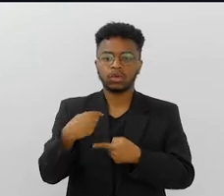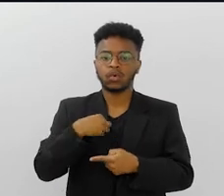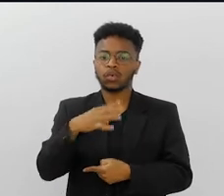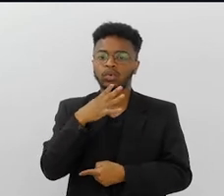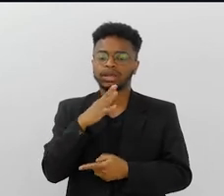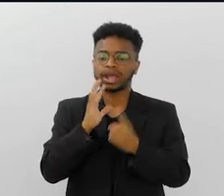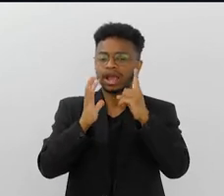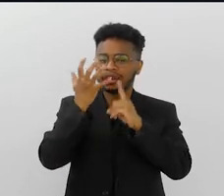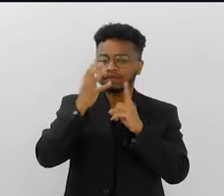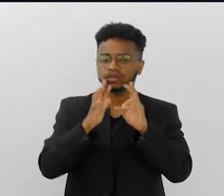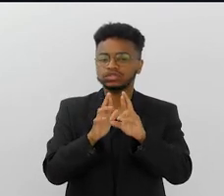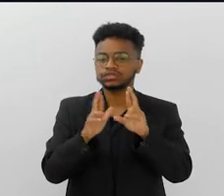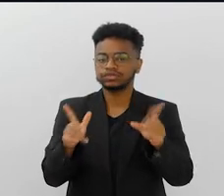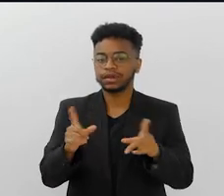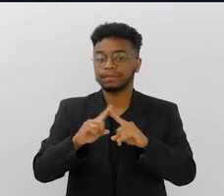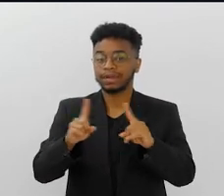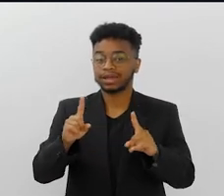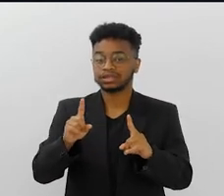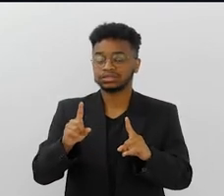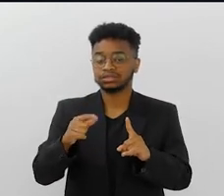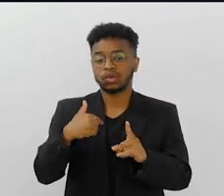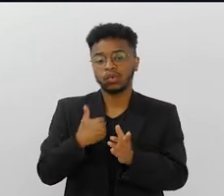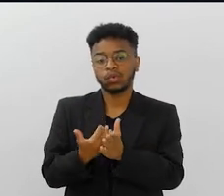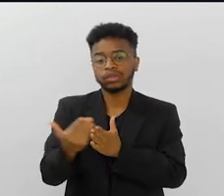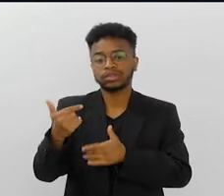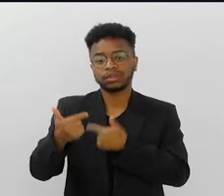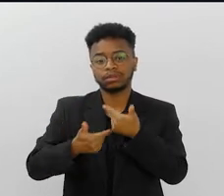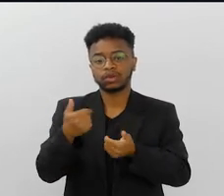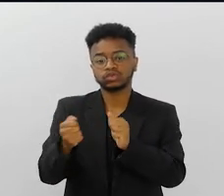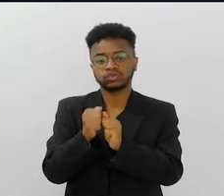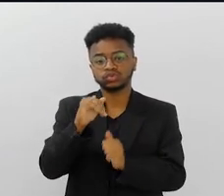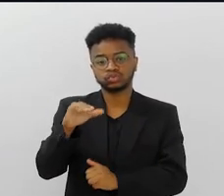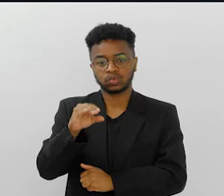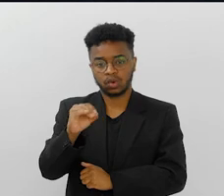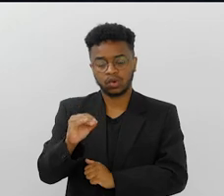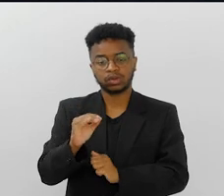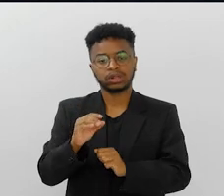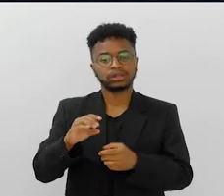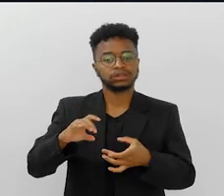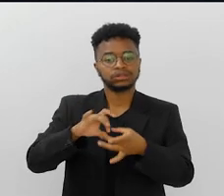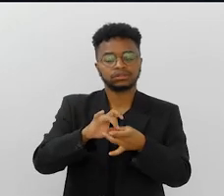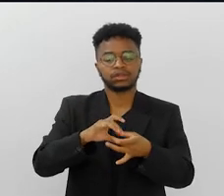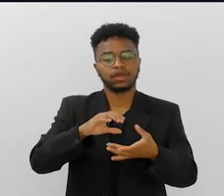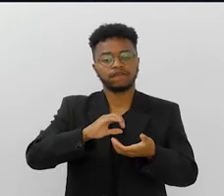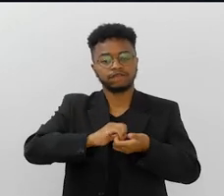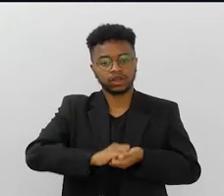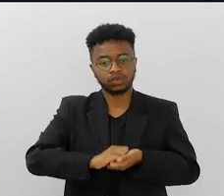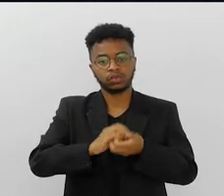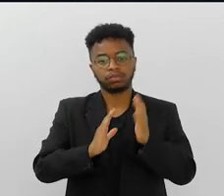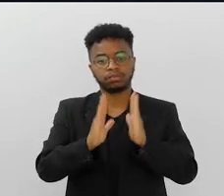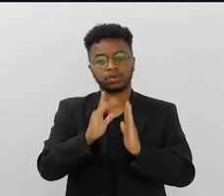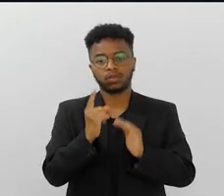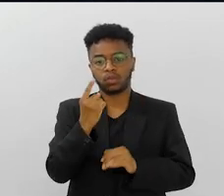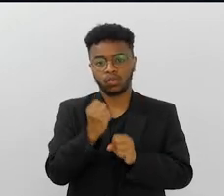carnaval diferente. Mas foi trabalhando com o João na Viradouro, no Tereza de Benguela durante um ano, e quando o Max sai da